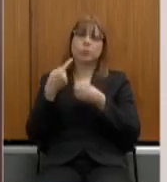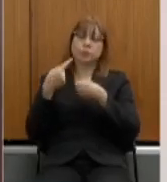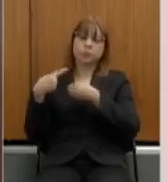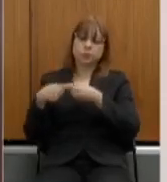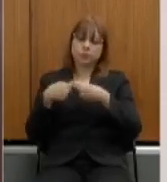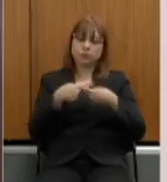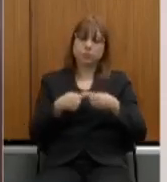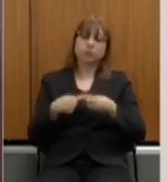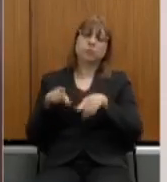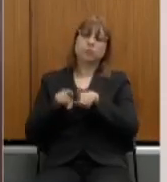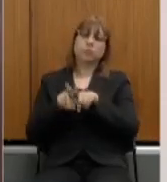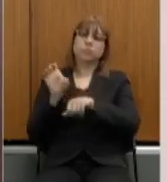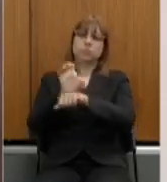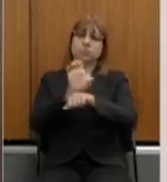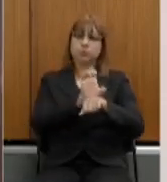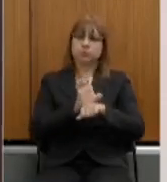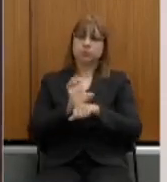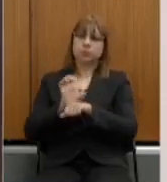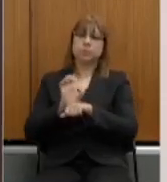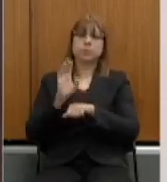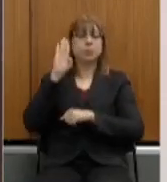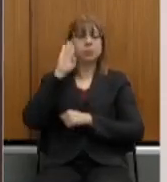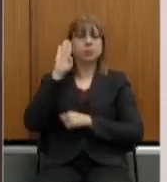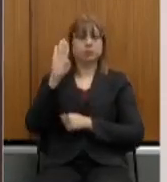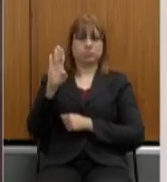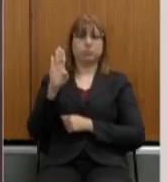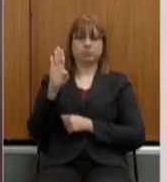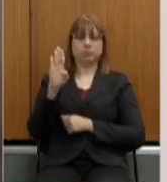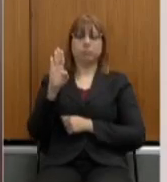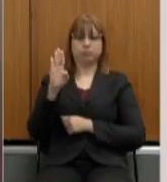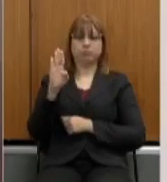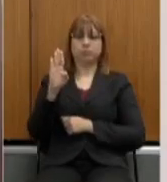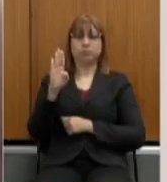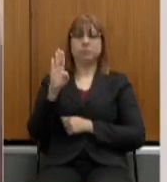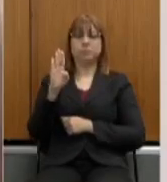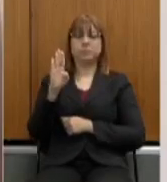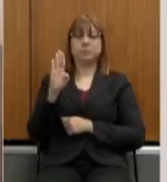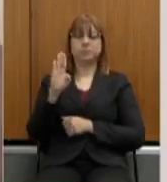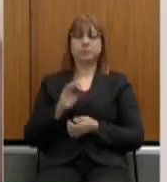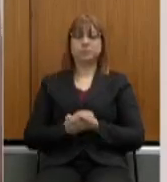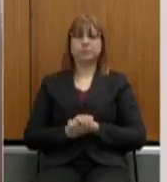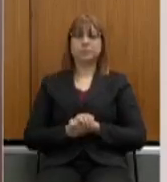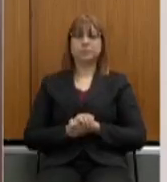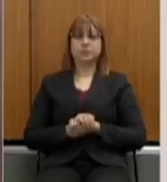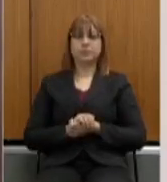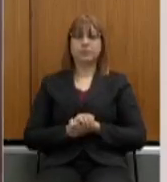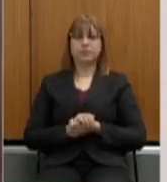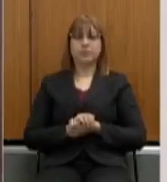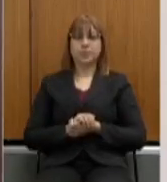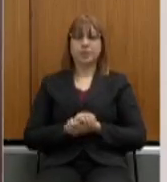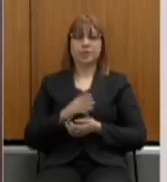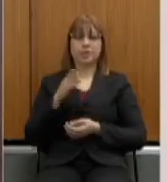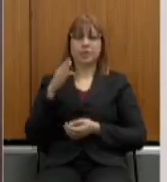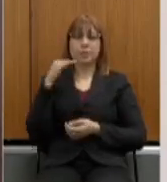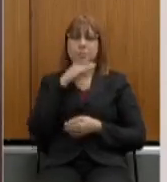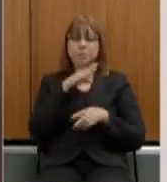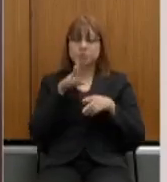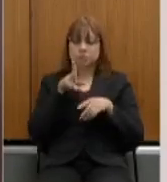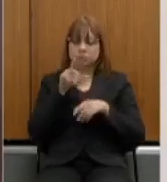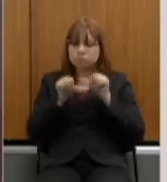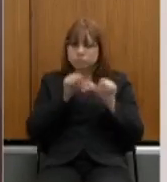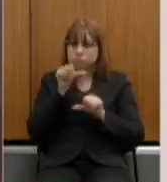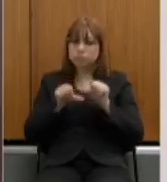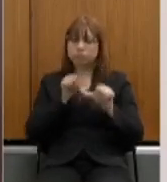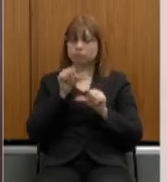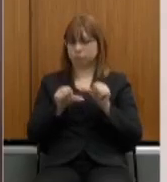alteração, eu diria, a principal alteração, assim, o coração da grande alteração que a gente viu dentro